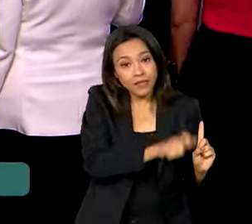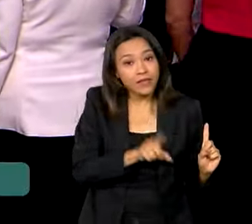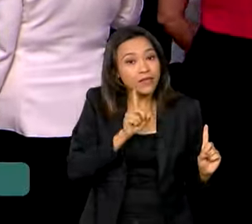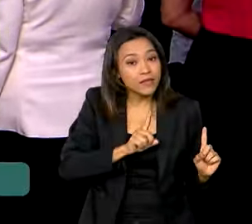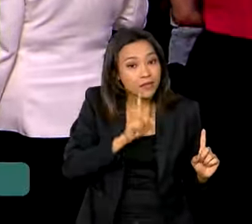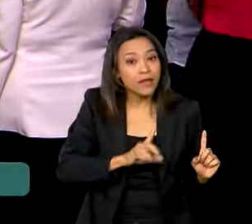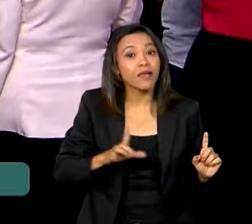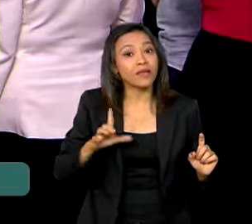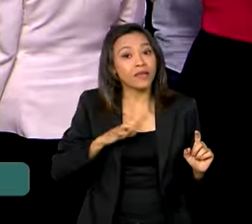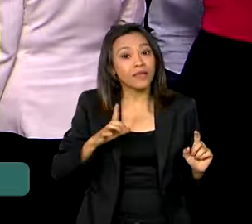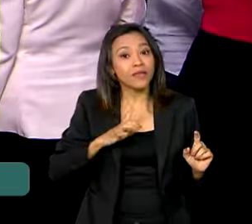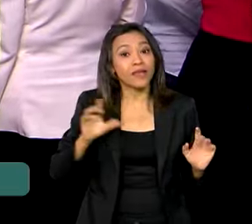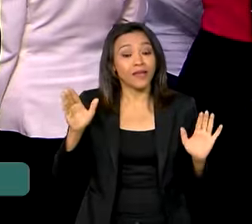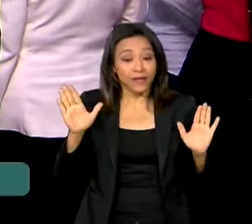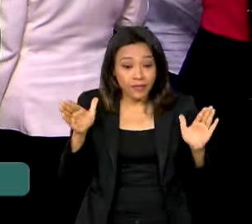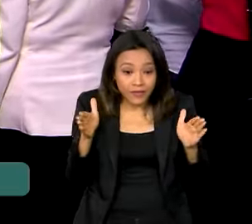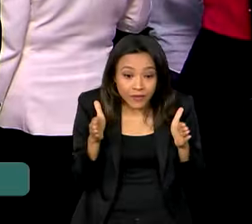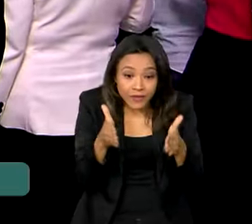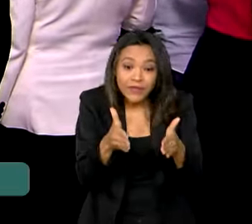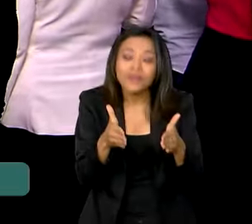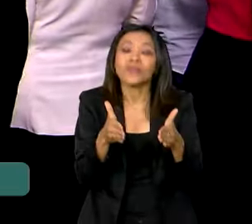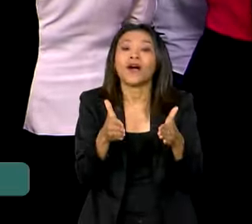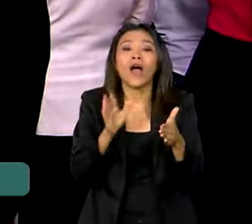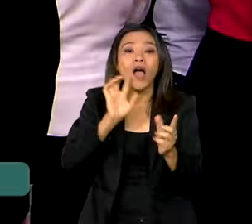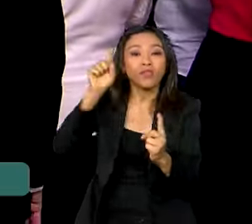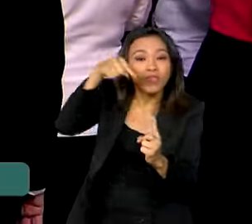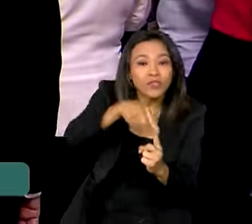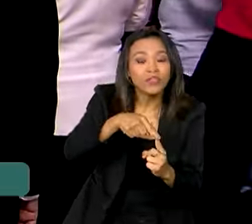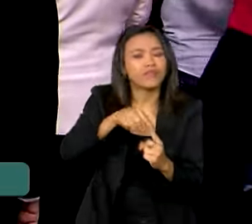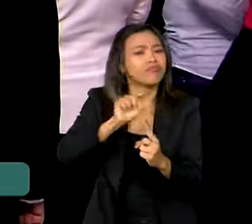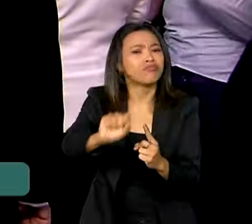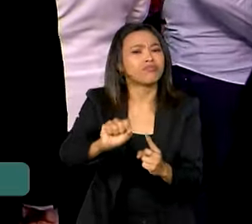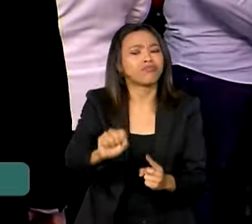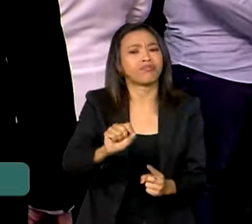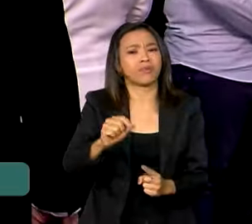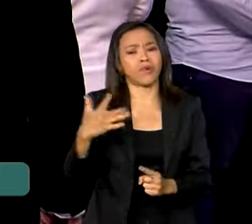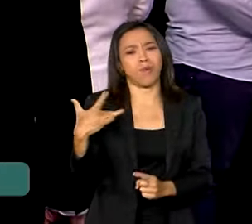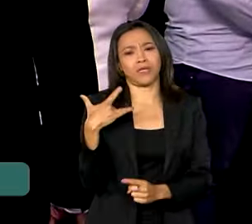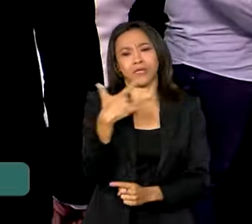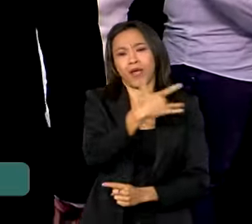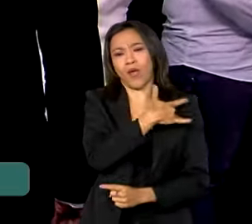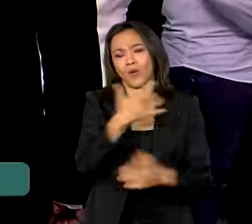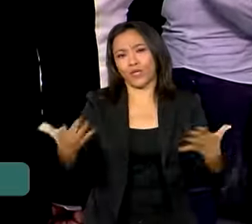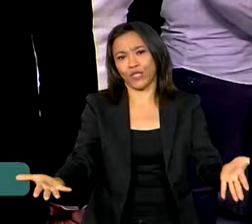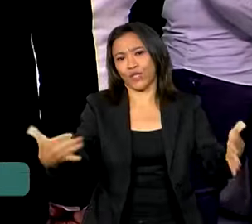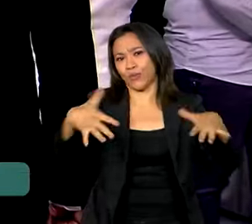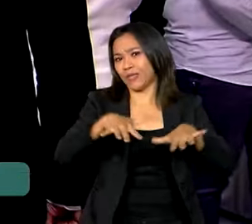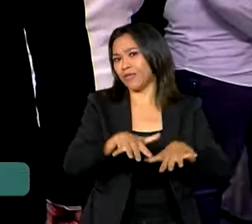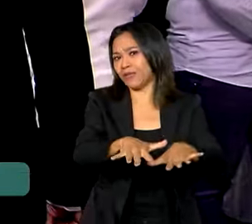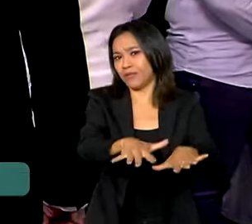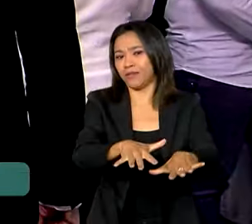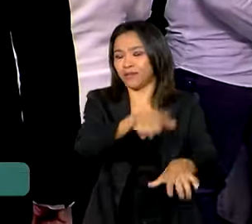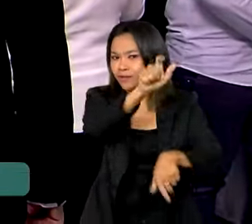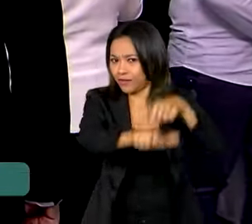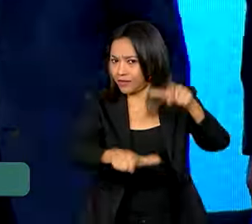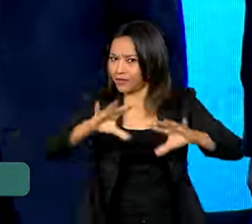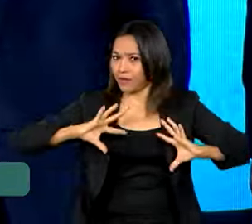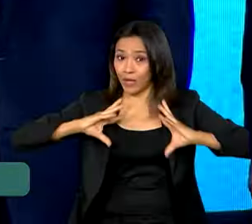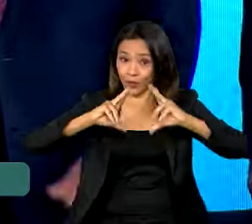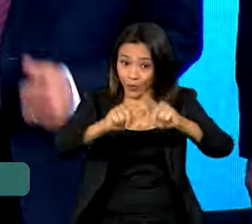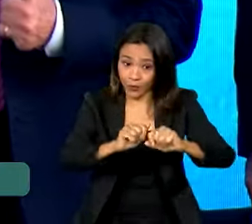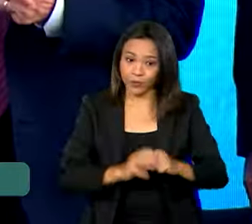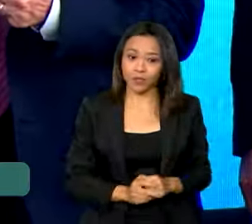científico e o objetivo de uma saúde mais inclusiva e para todos.